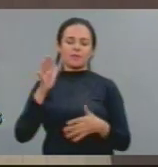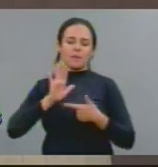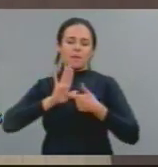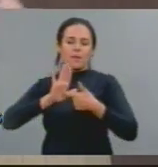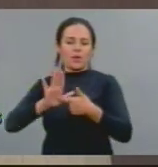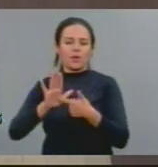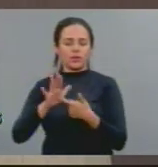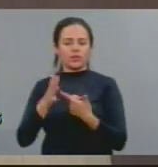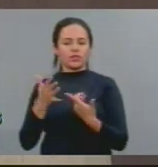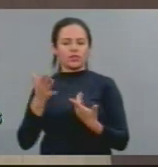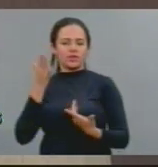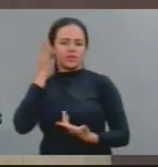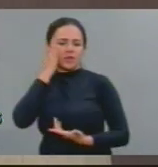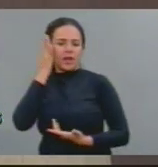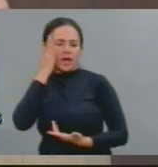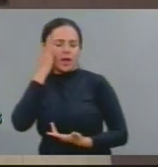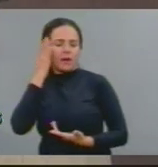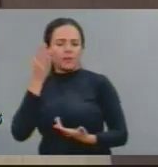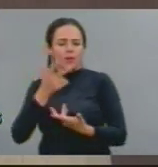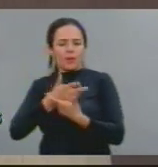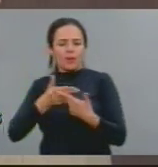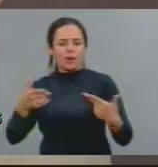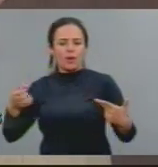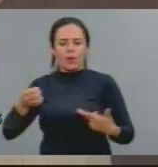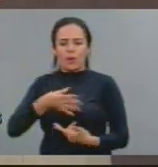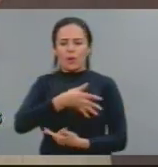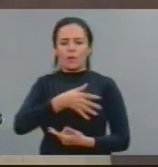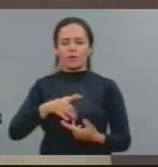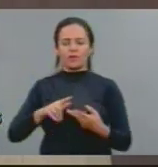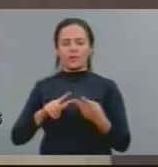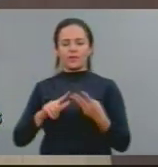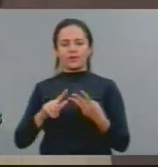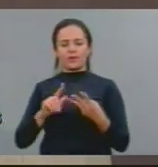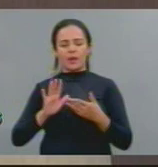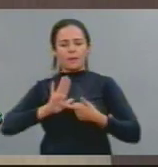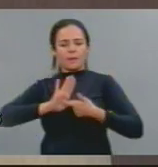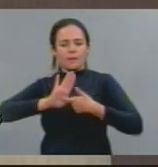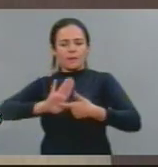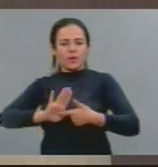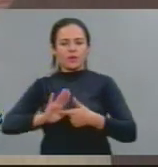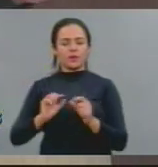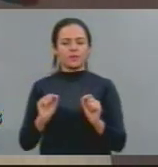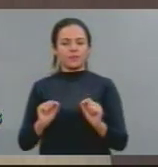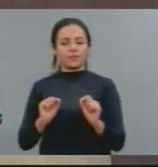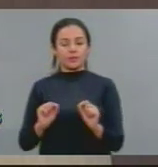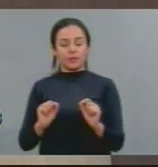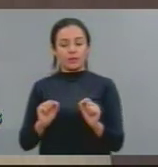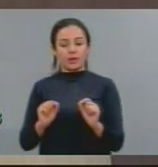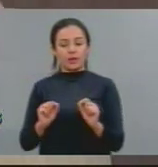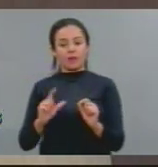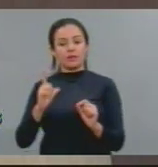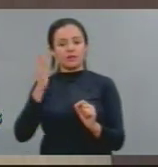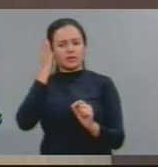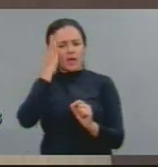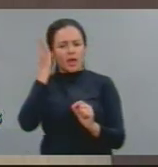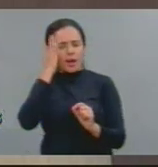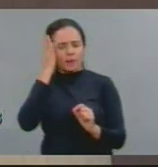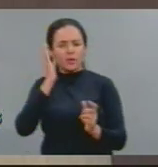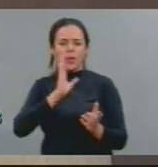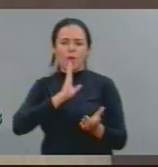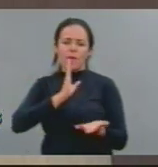mesmo quando querem demonstrar que estão antenados